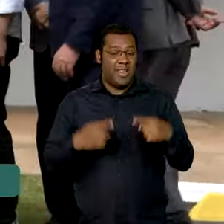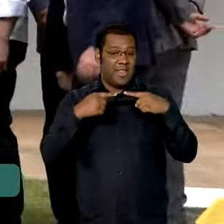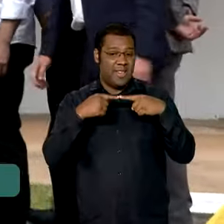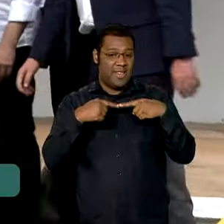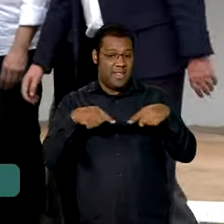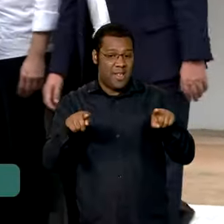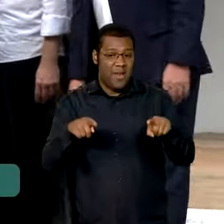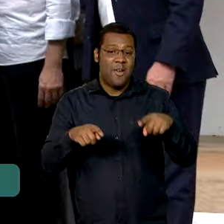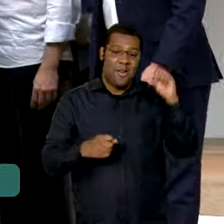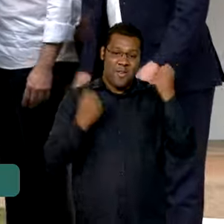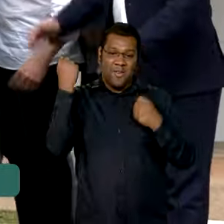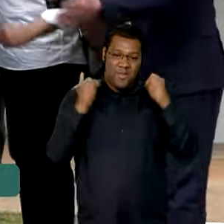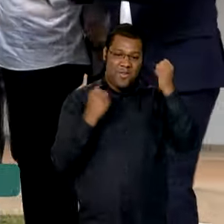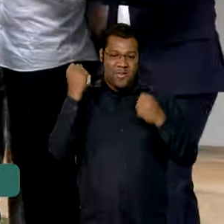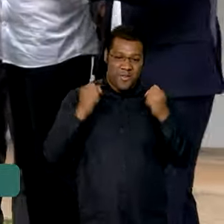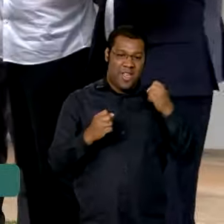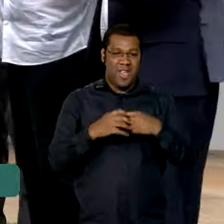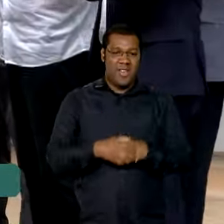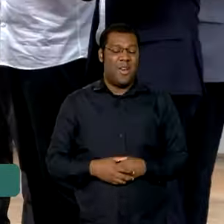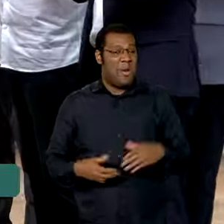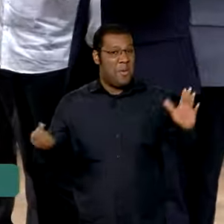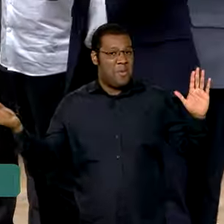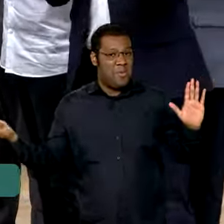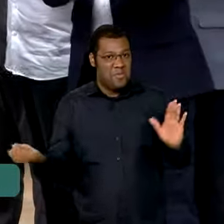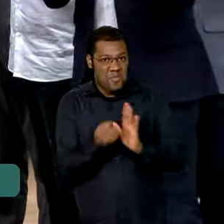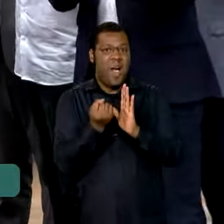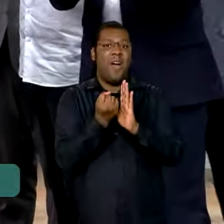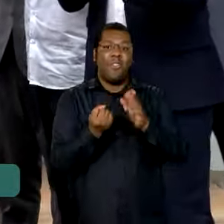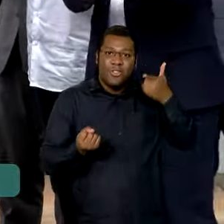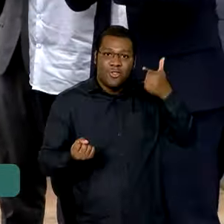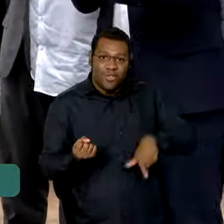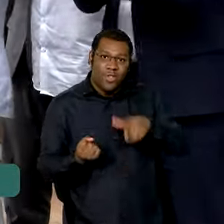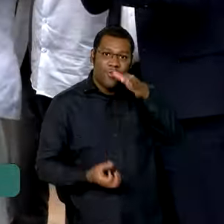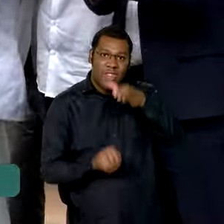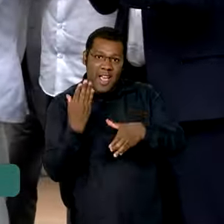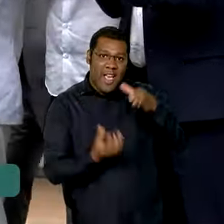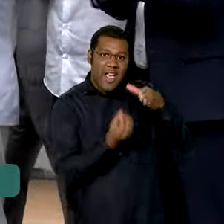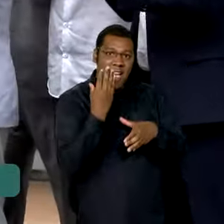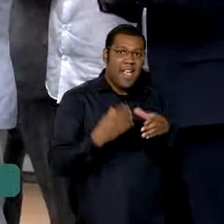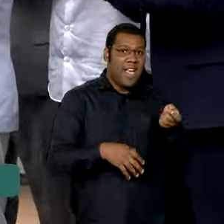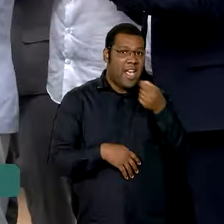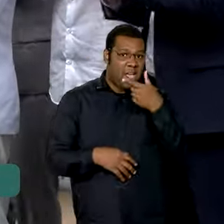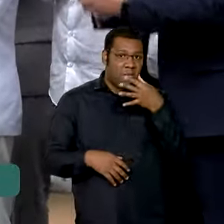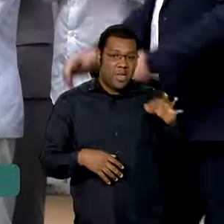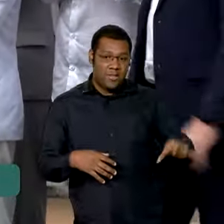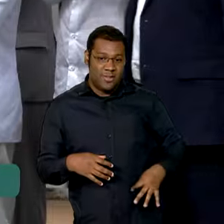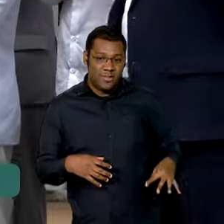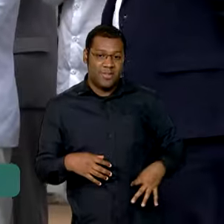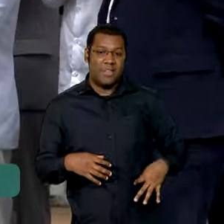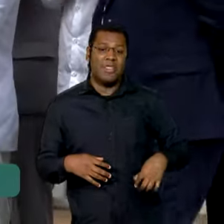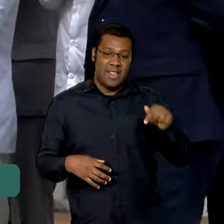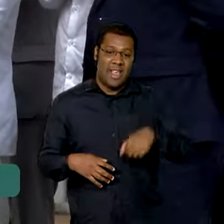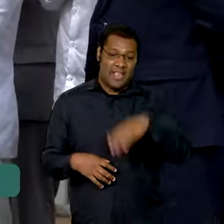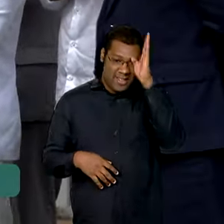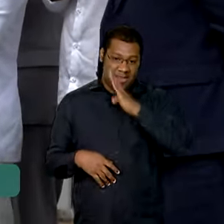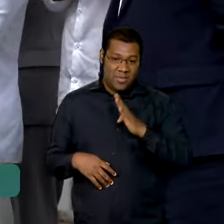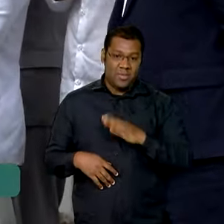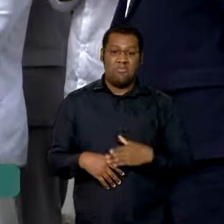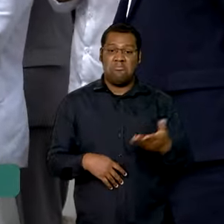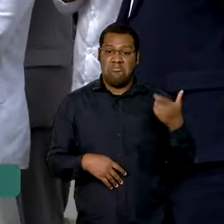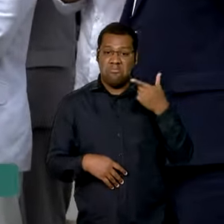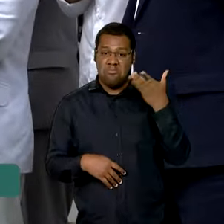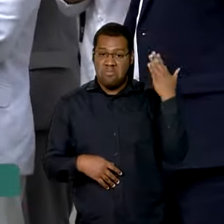inauguração dessa fábrica, que marca a retomada da produção de insulina em território nacional após